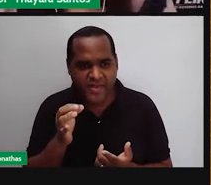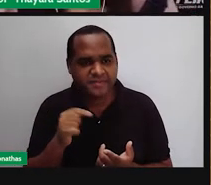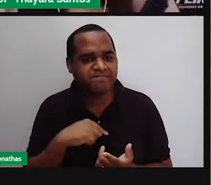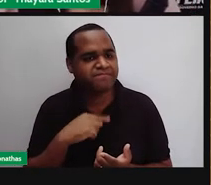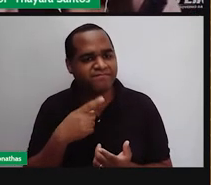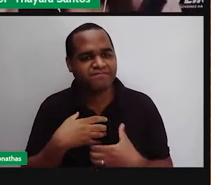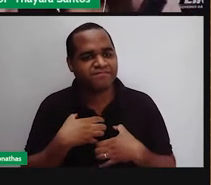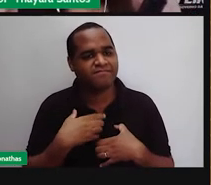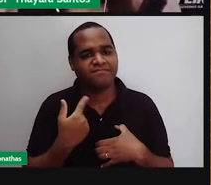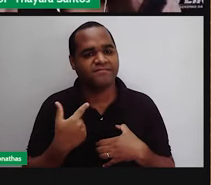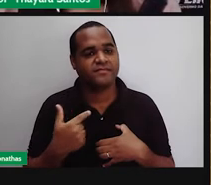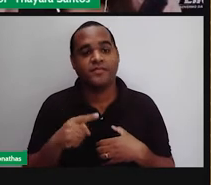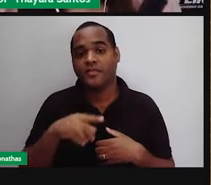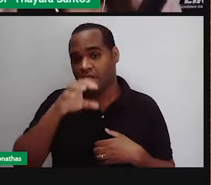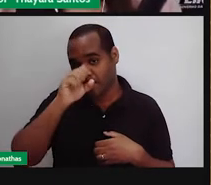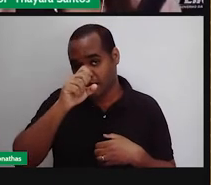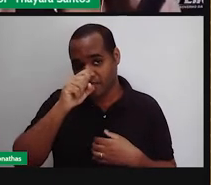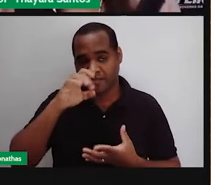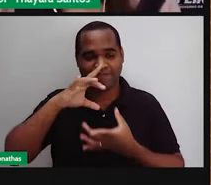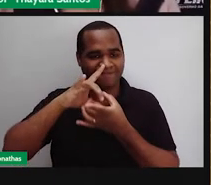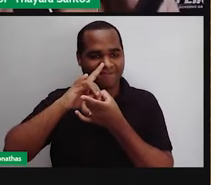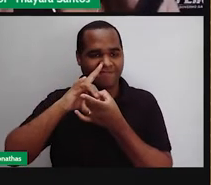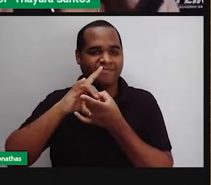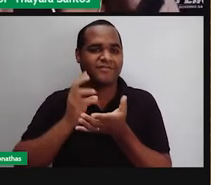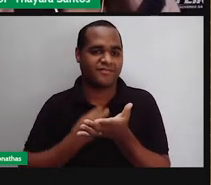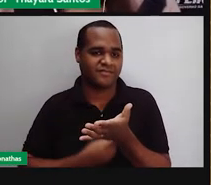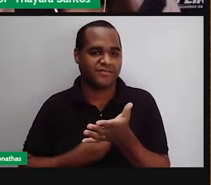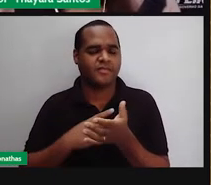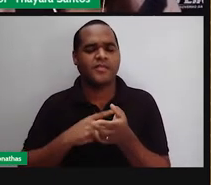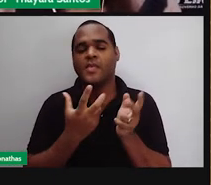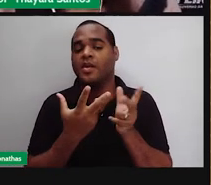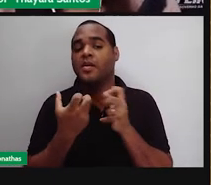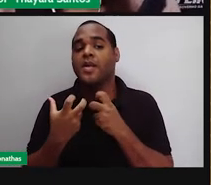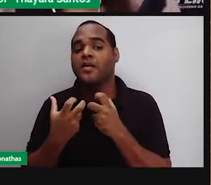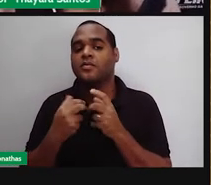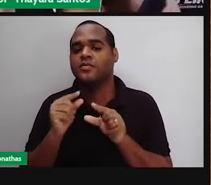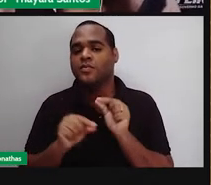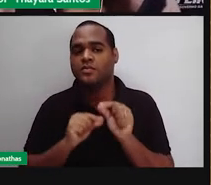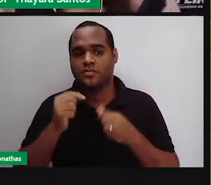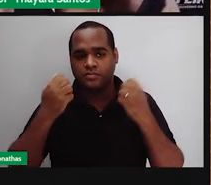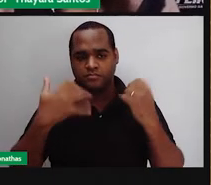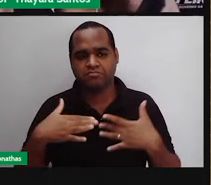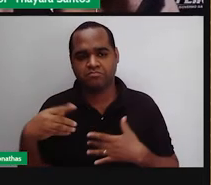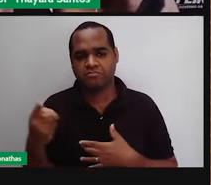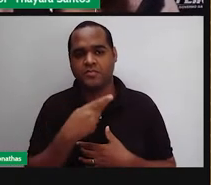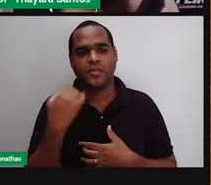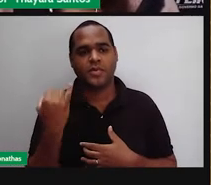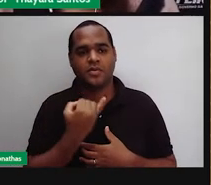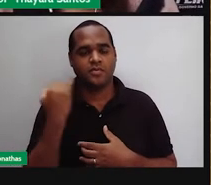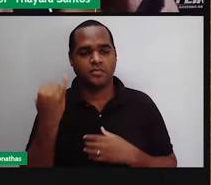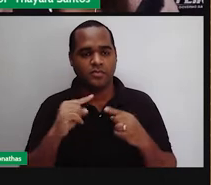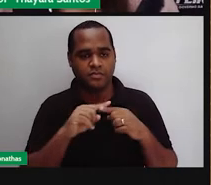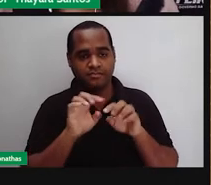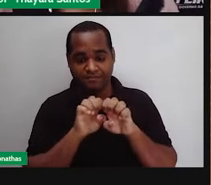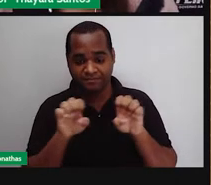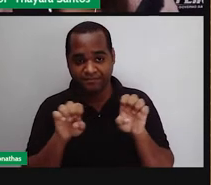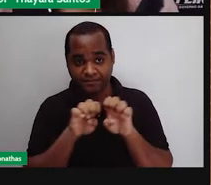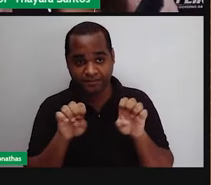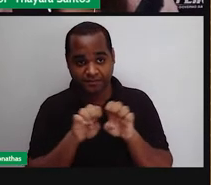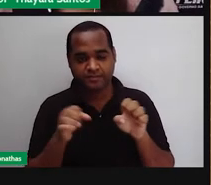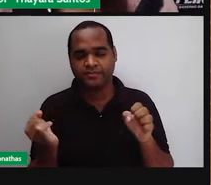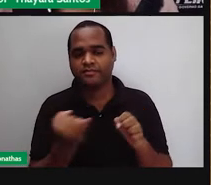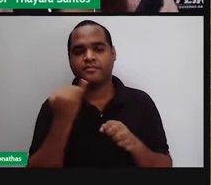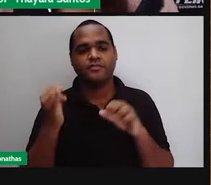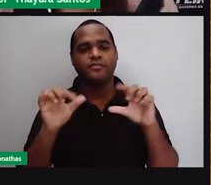que também ter essa influência aí do olfato. Então, essa percepção dos sabores é possível graças à presença dessas estruturas aqui que eu